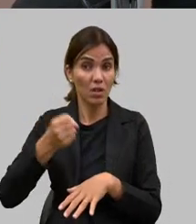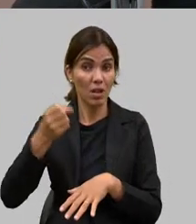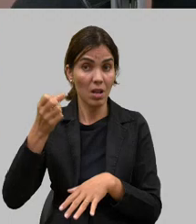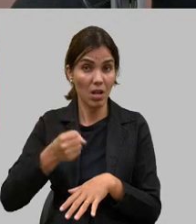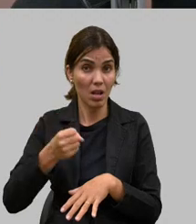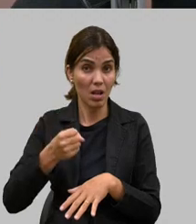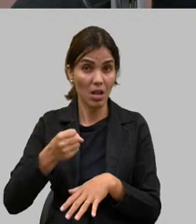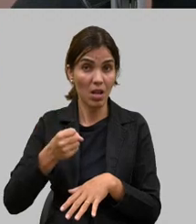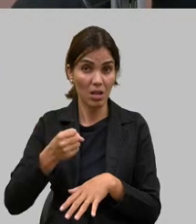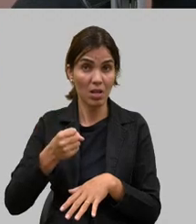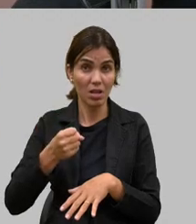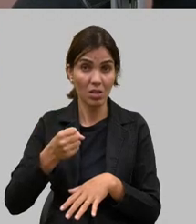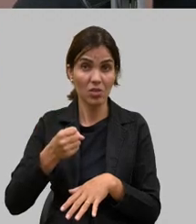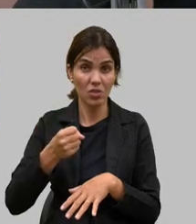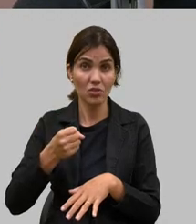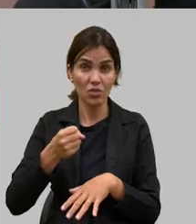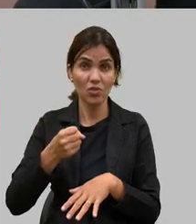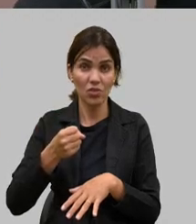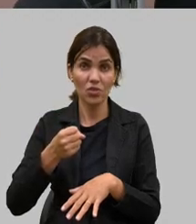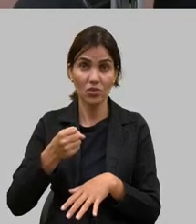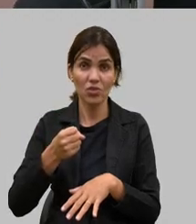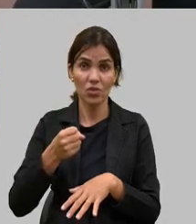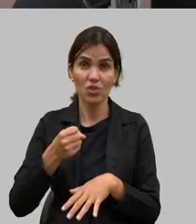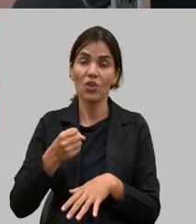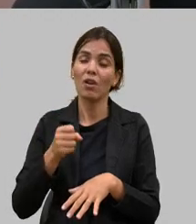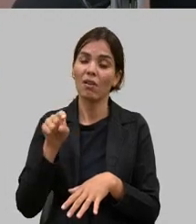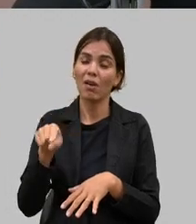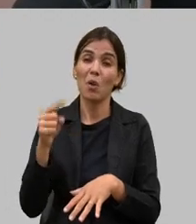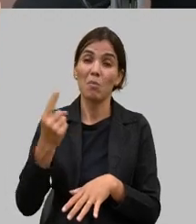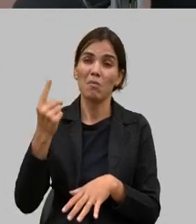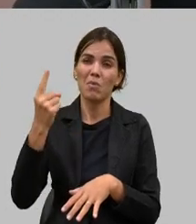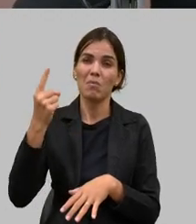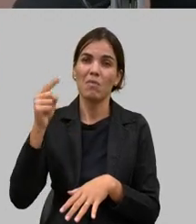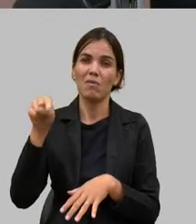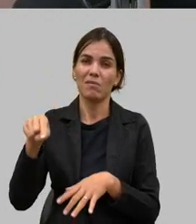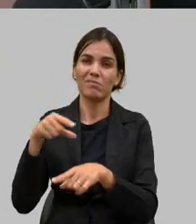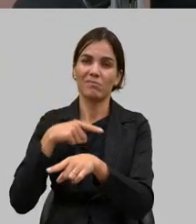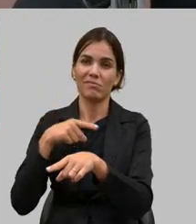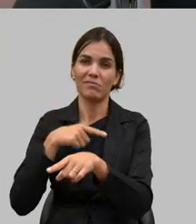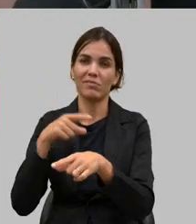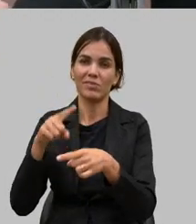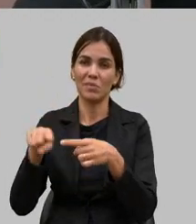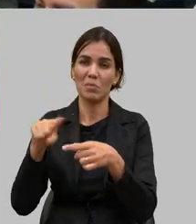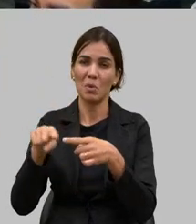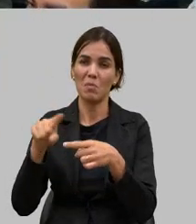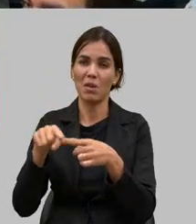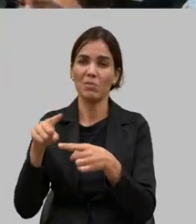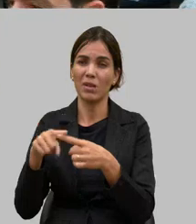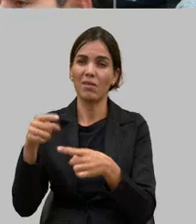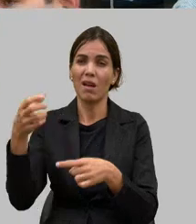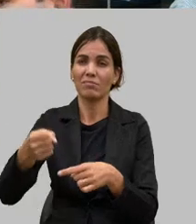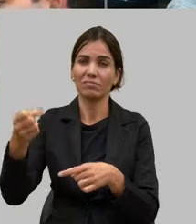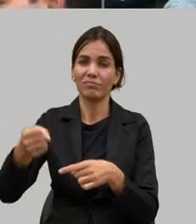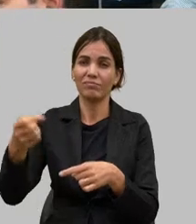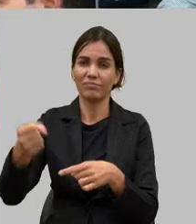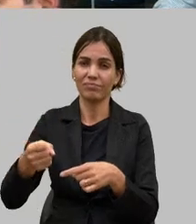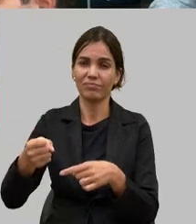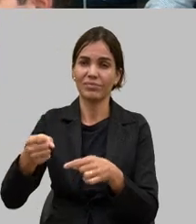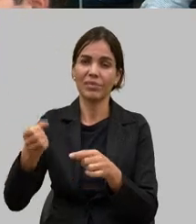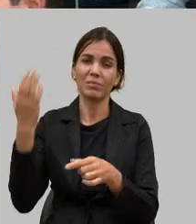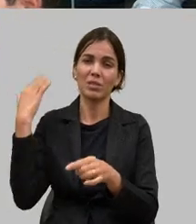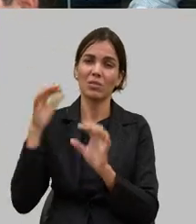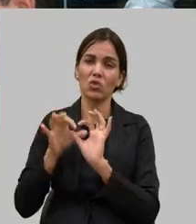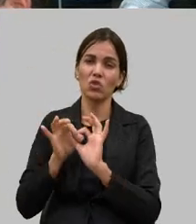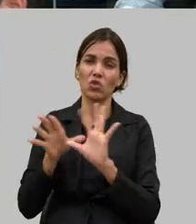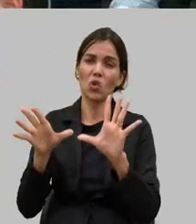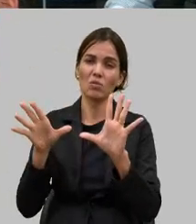fusível que eu falo que queima primeiro é o produtor de leite por causa do tanque de expansão por causa da ordenha antigamente você soltava os bezerros para mamar podia falar